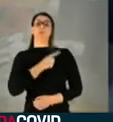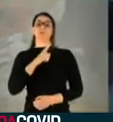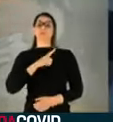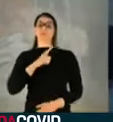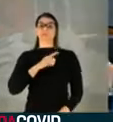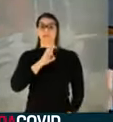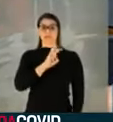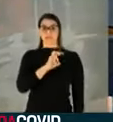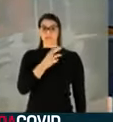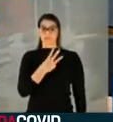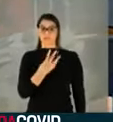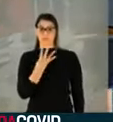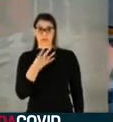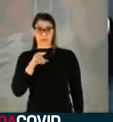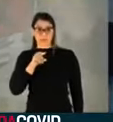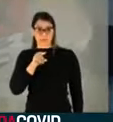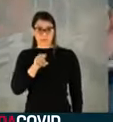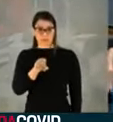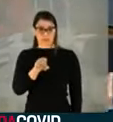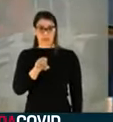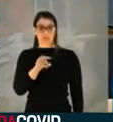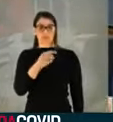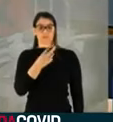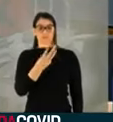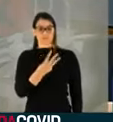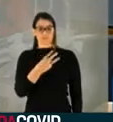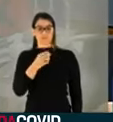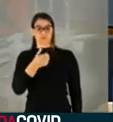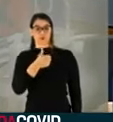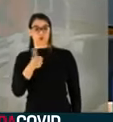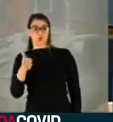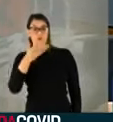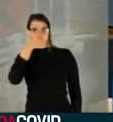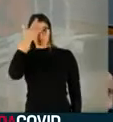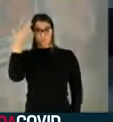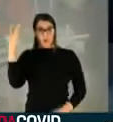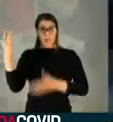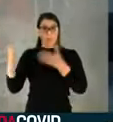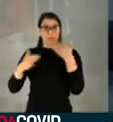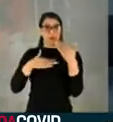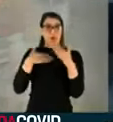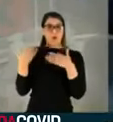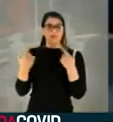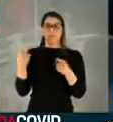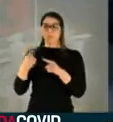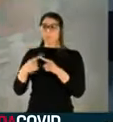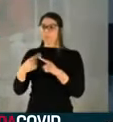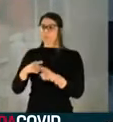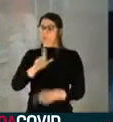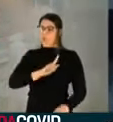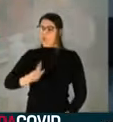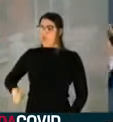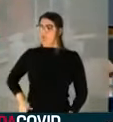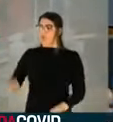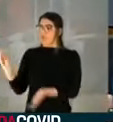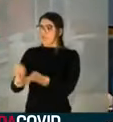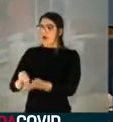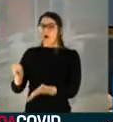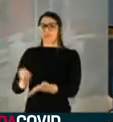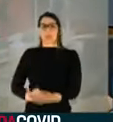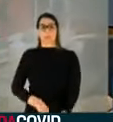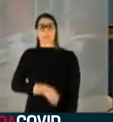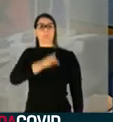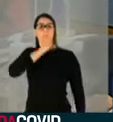534.311 mortos pela inoperância, pela incompetência, pela